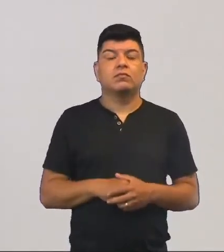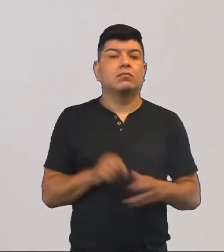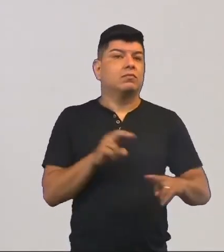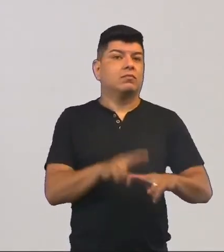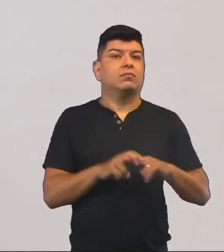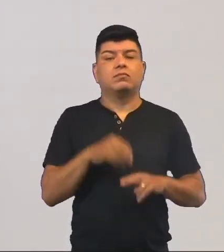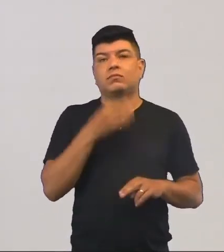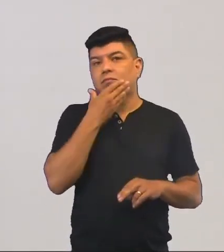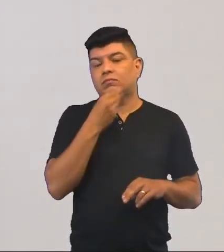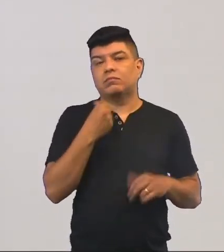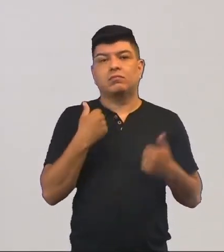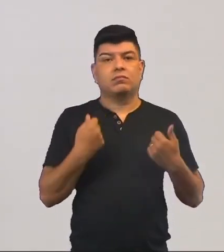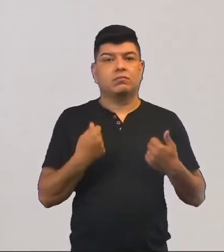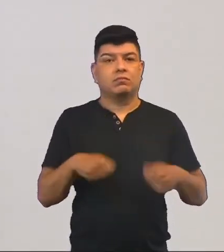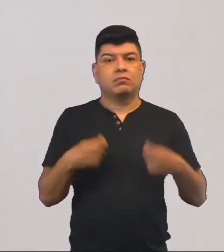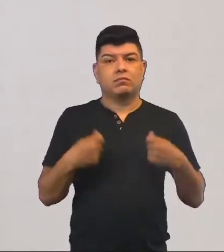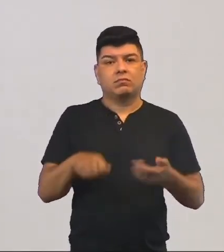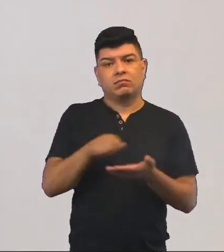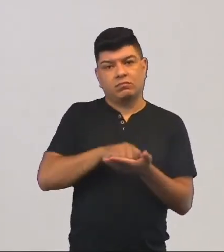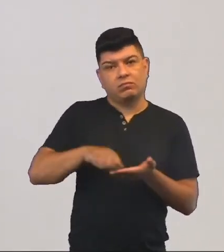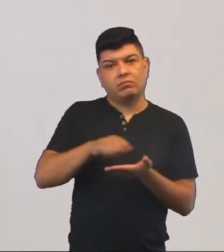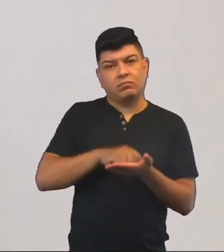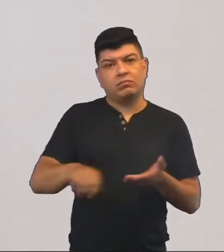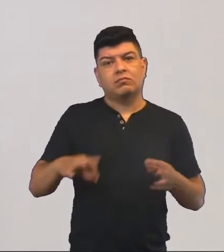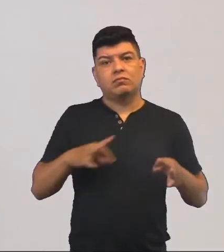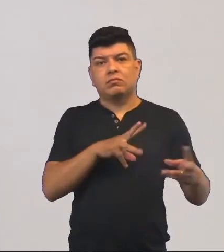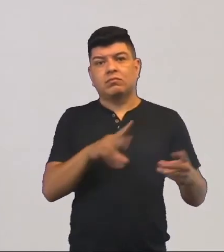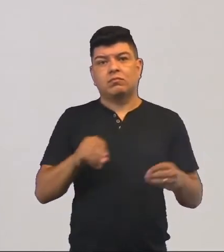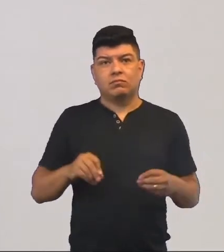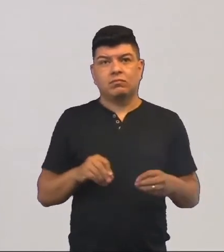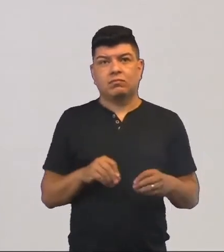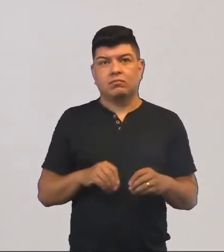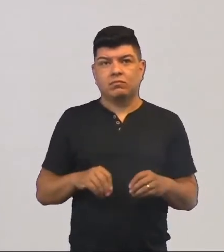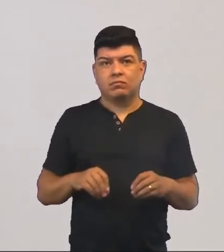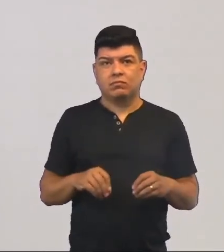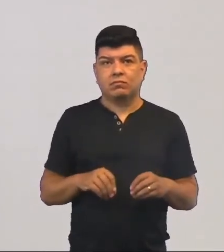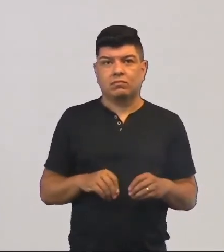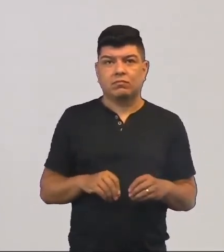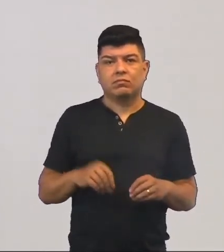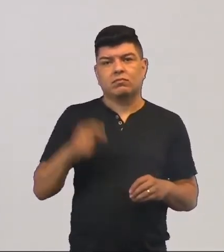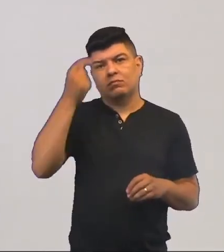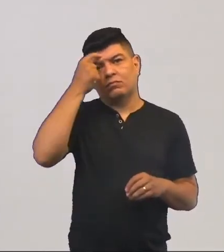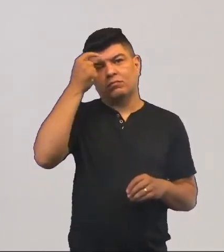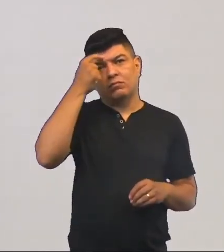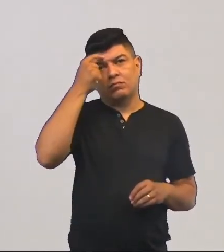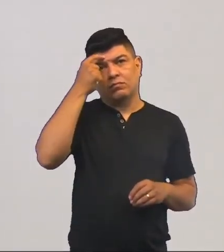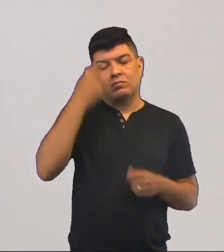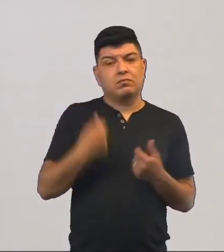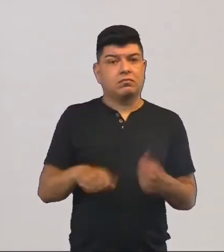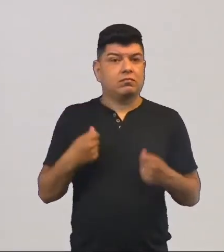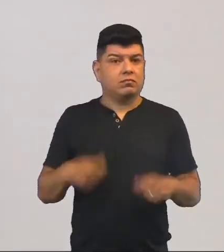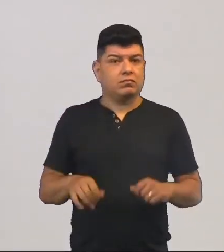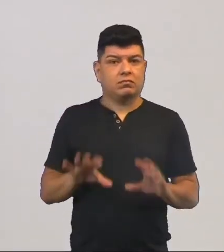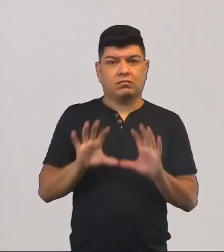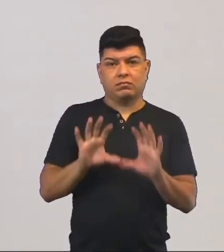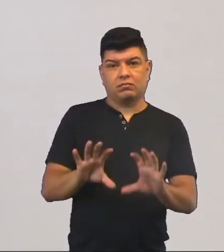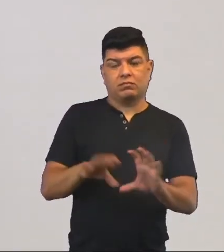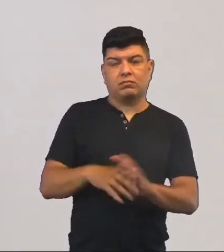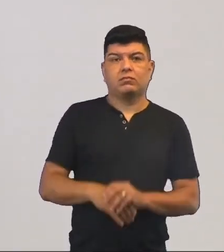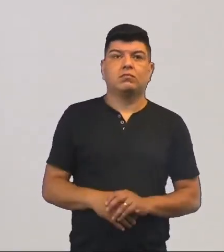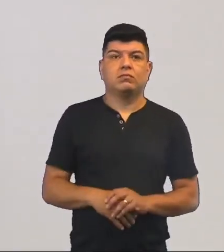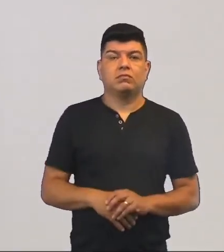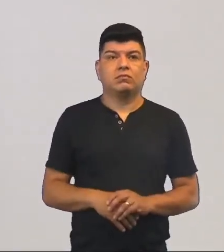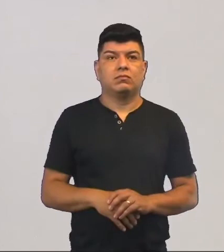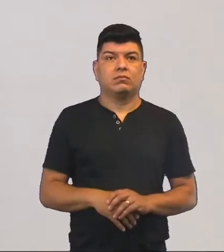Então, o homem tinha necessidade de registrar, de passar. Eles pensavam assim, nós precisamos deixar algo, né?